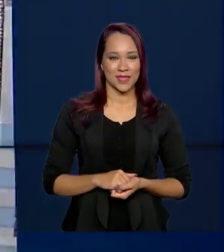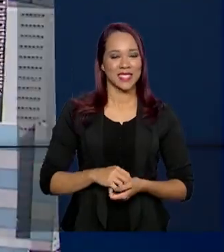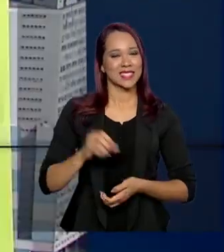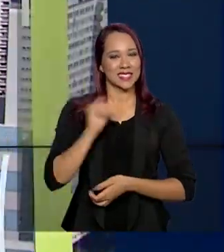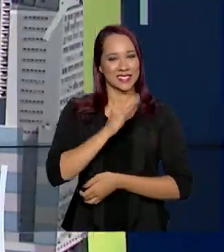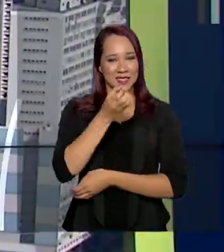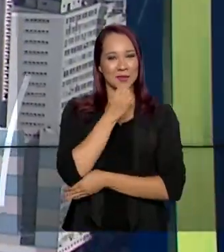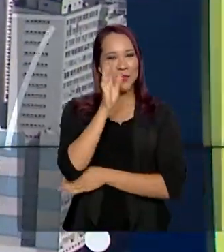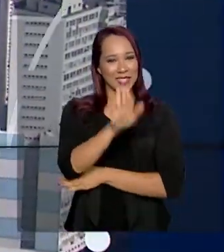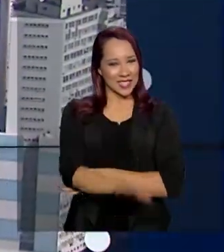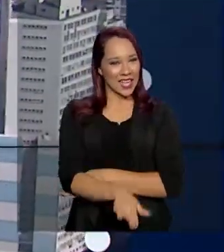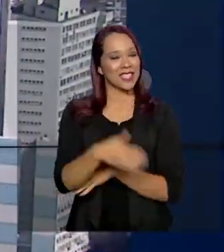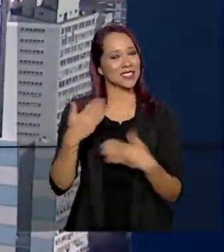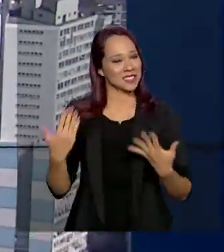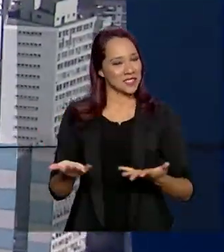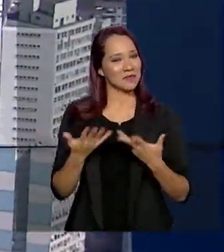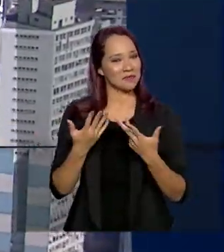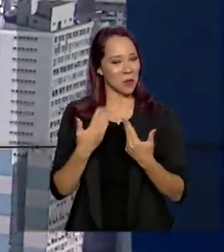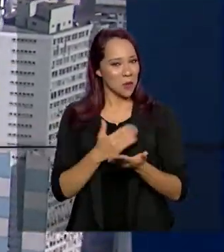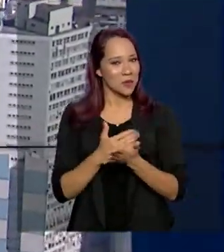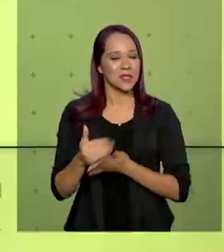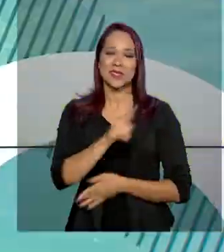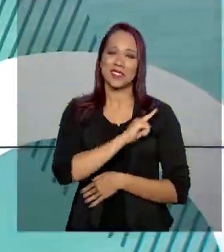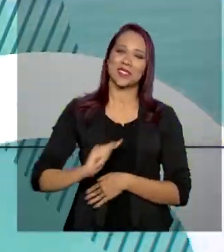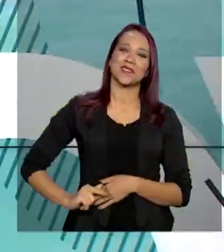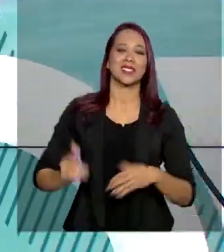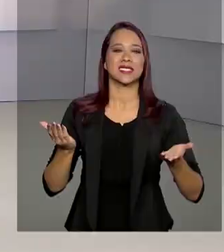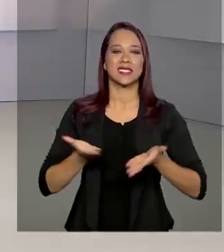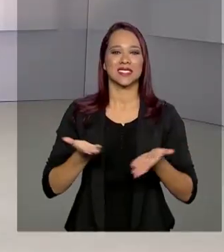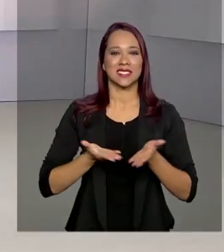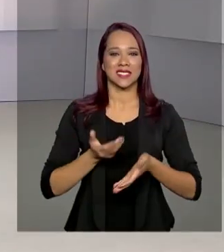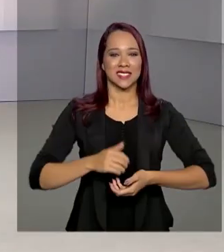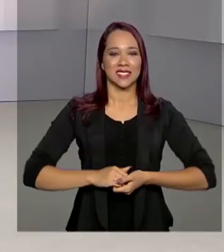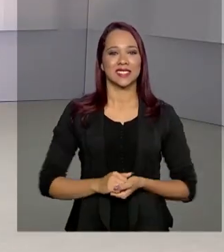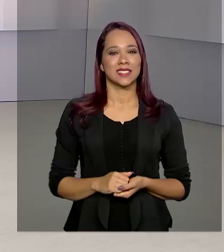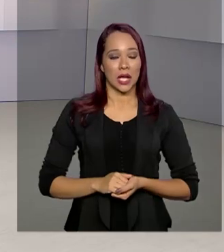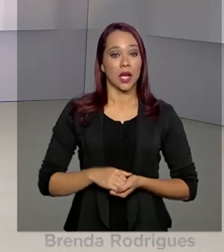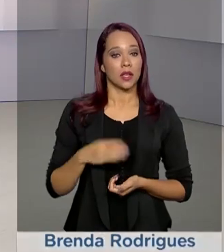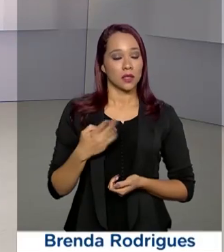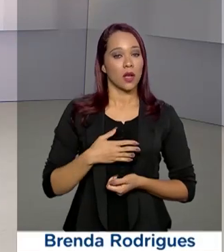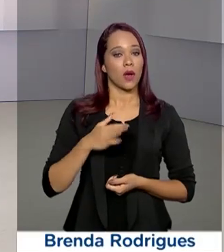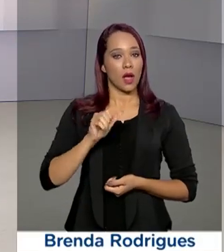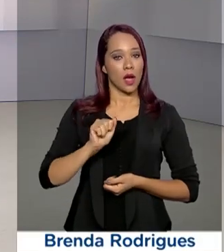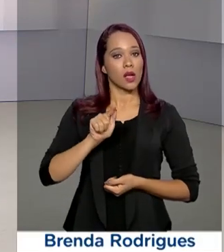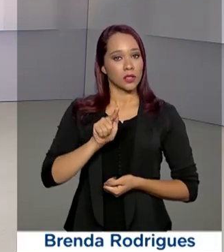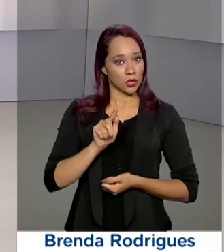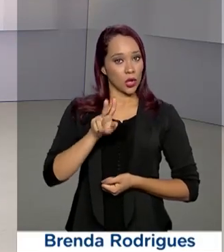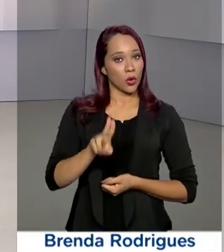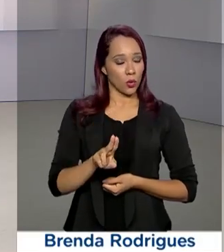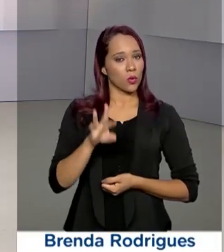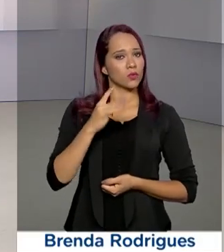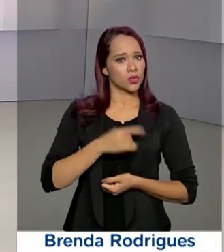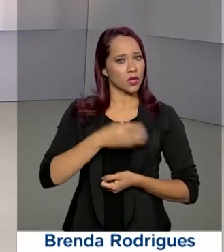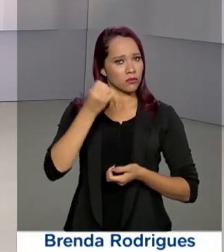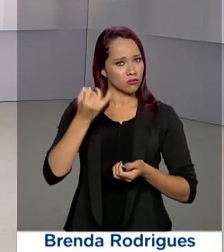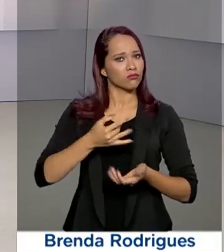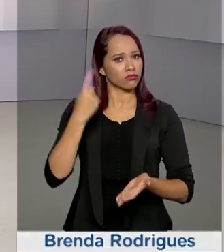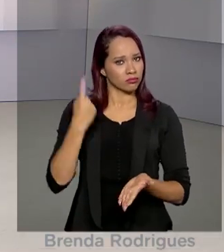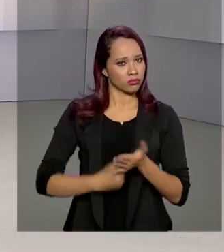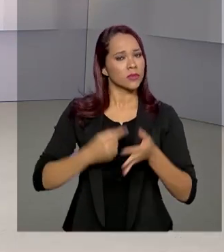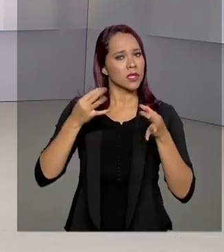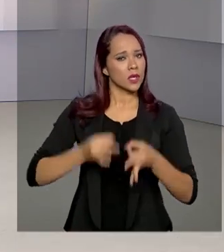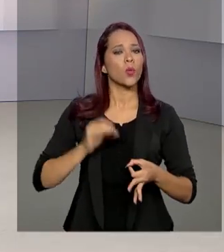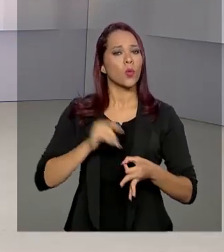Olá, boa tarde. Já estamos de volta com o Governo Agora. A Advocacia-Geral da União confirmou agora há pouco